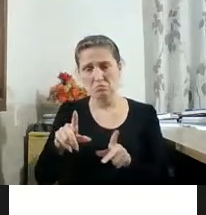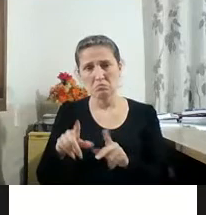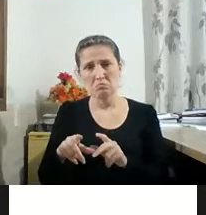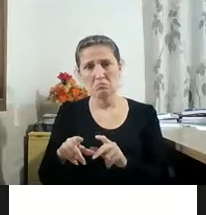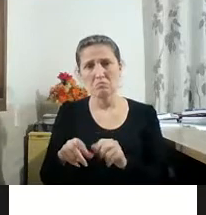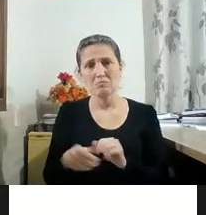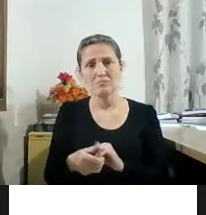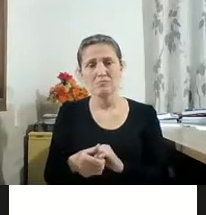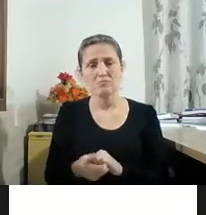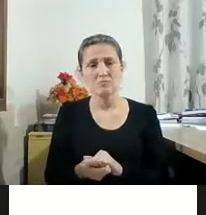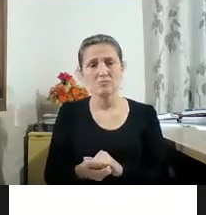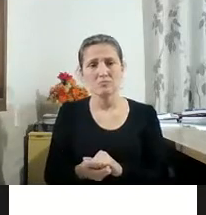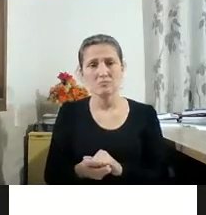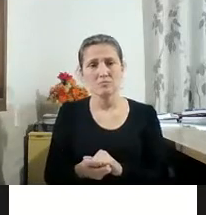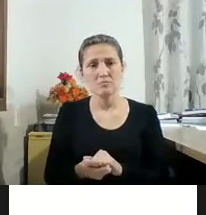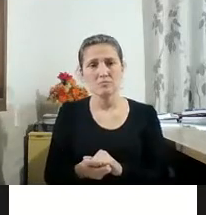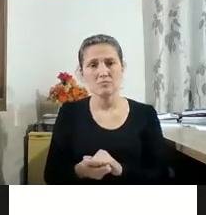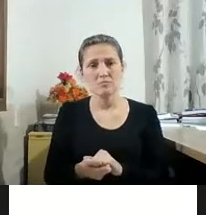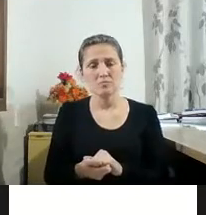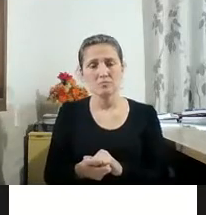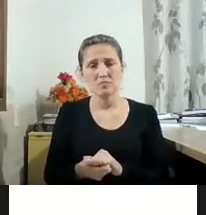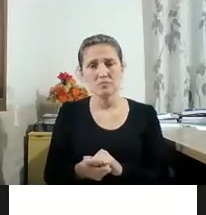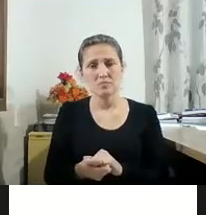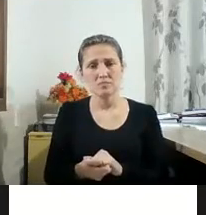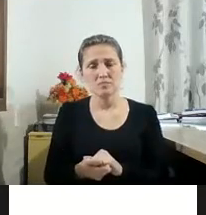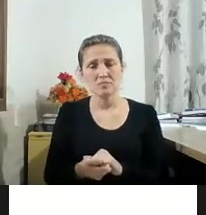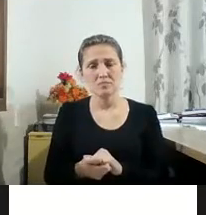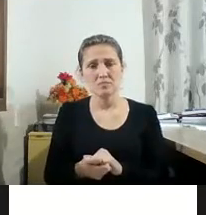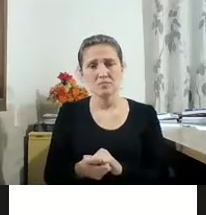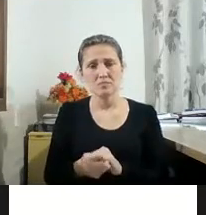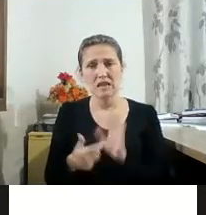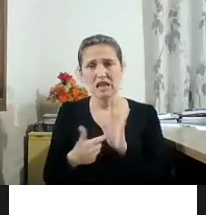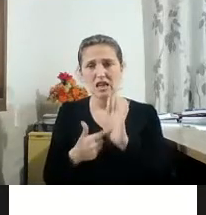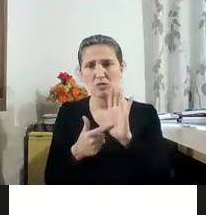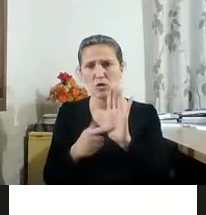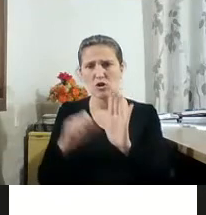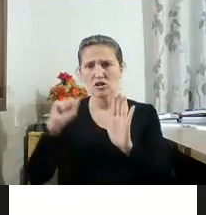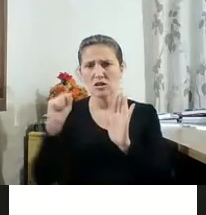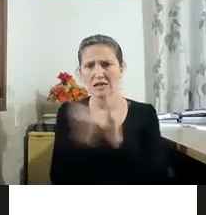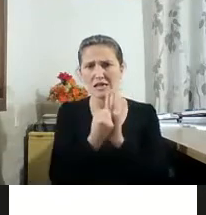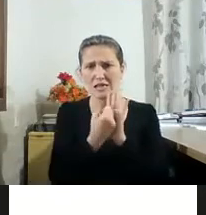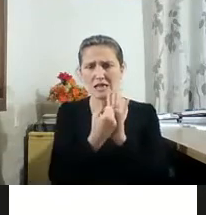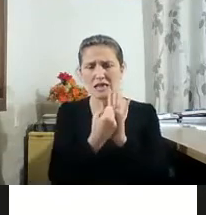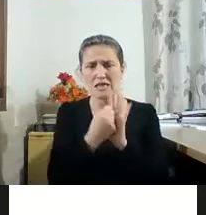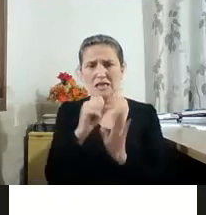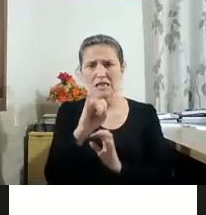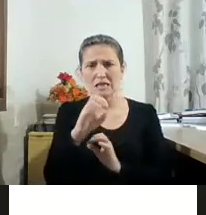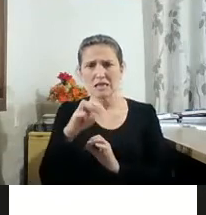que traz toda essa simologia dessa ideia da pandemia.